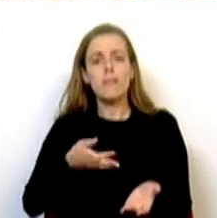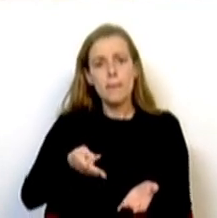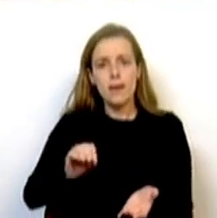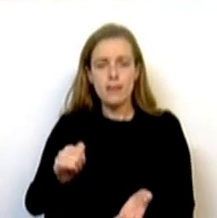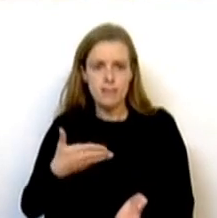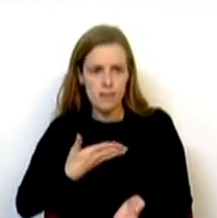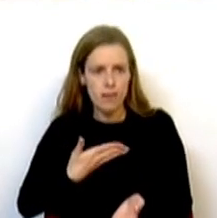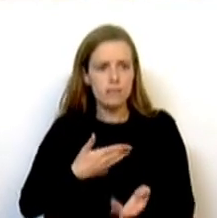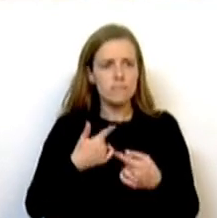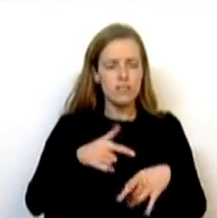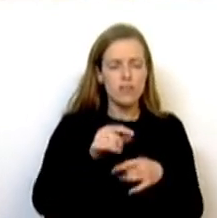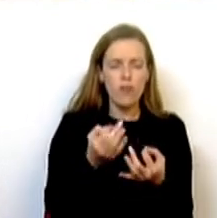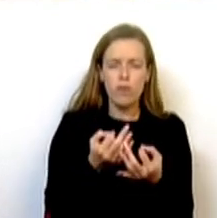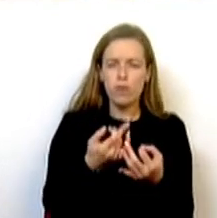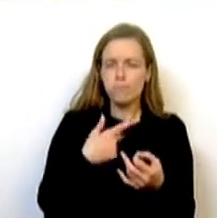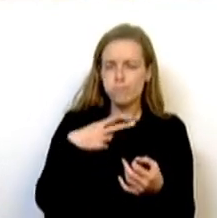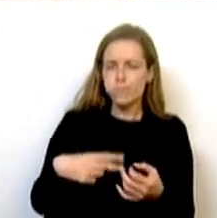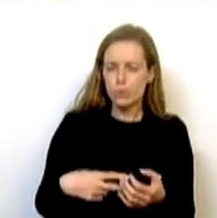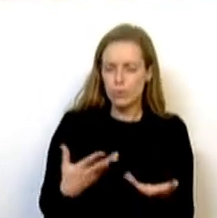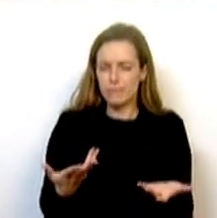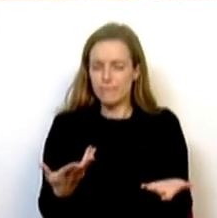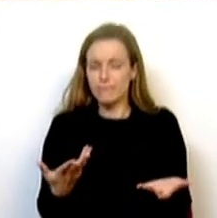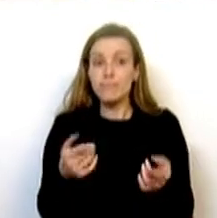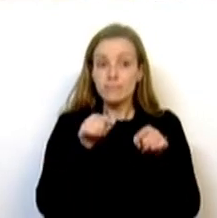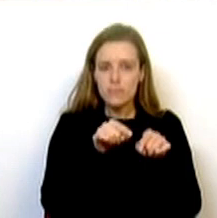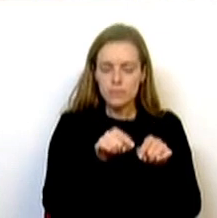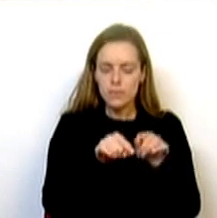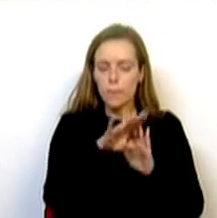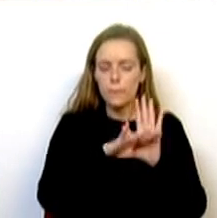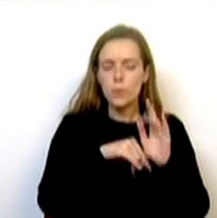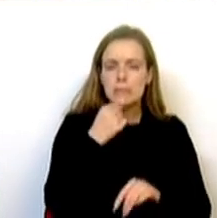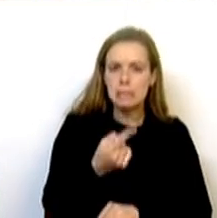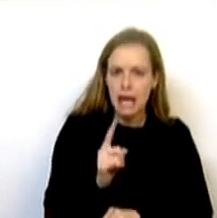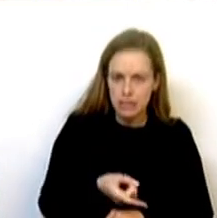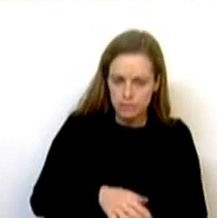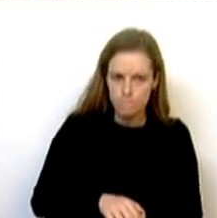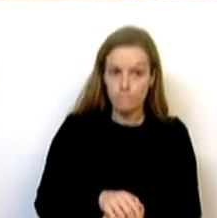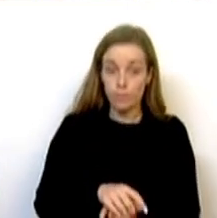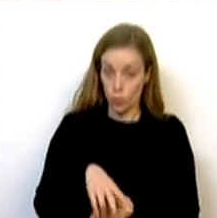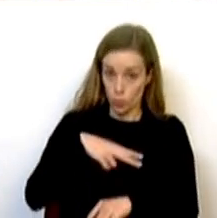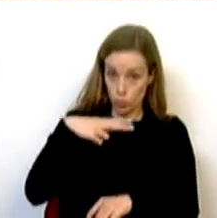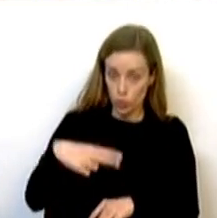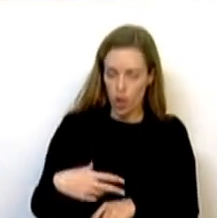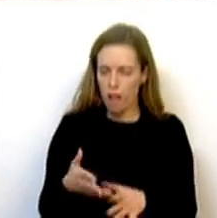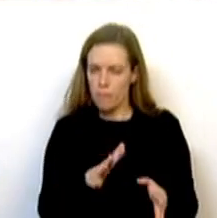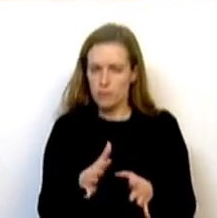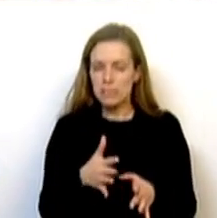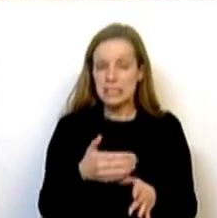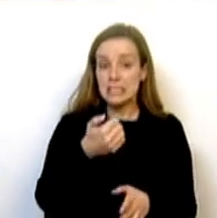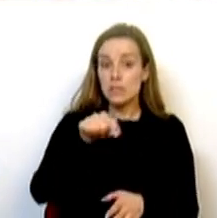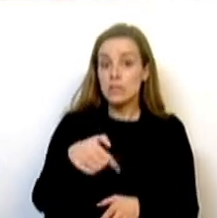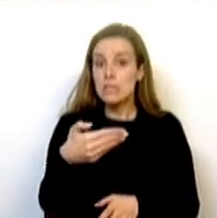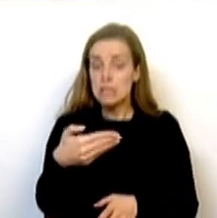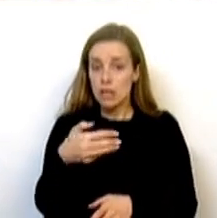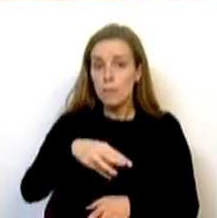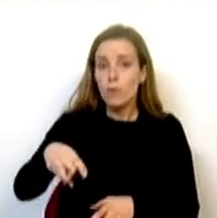mas que foi sufragado pelos portugueses. Dizia o programa, Portugal tem cerca de 5,7